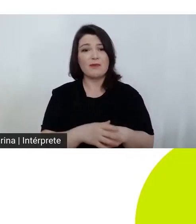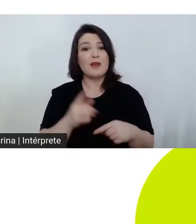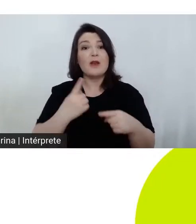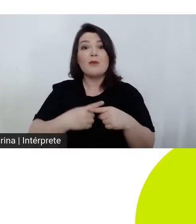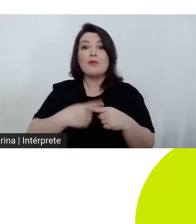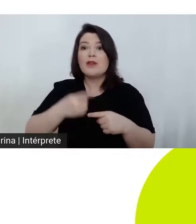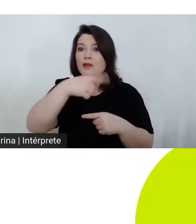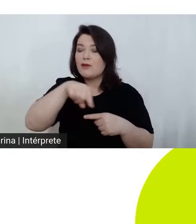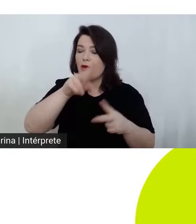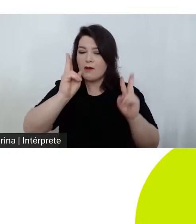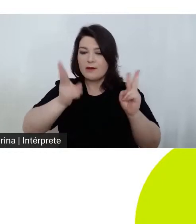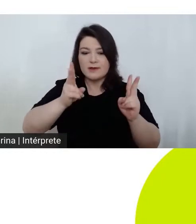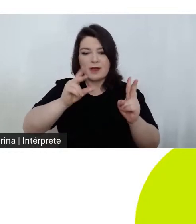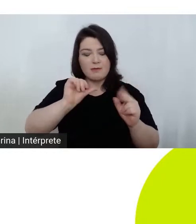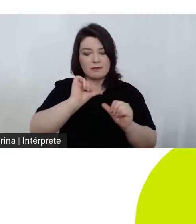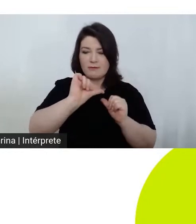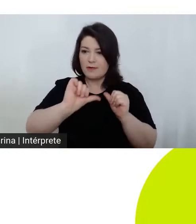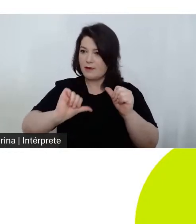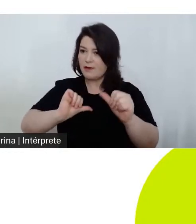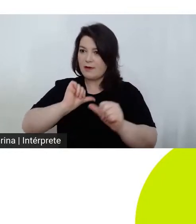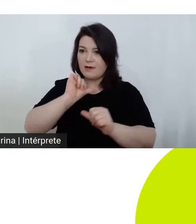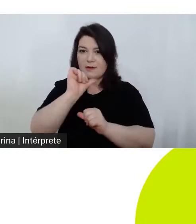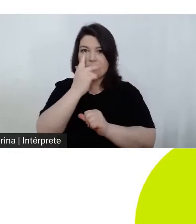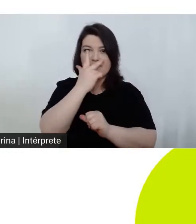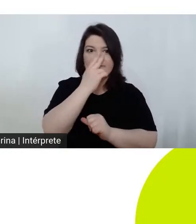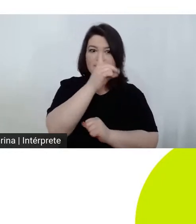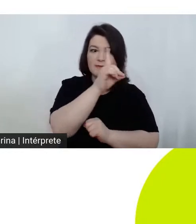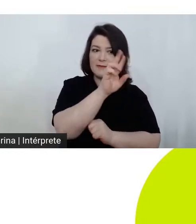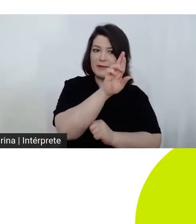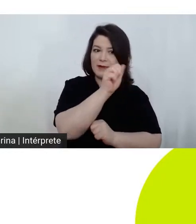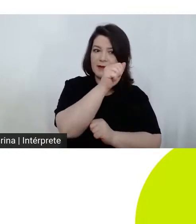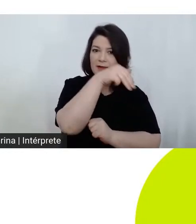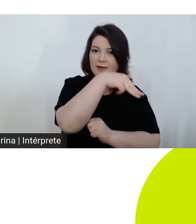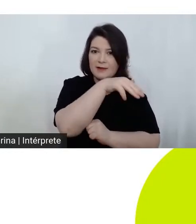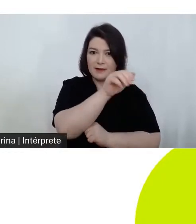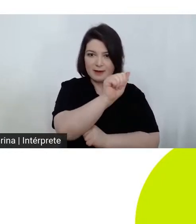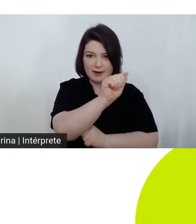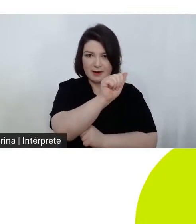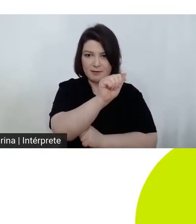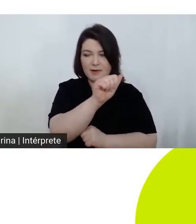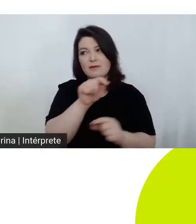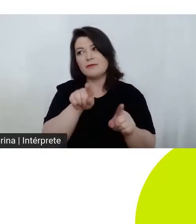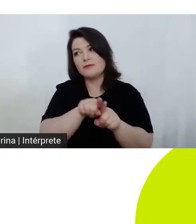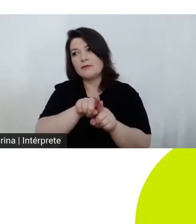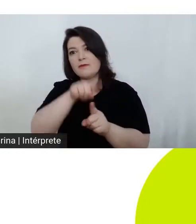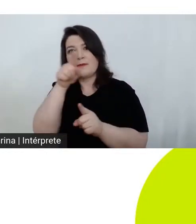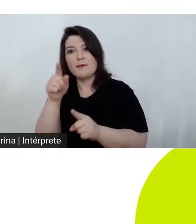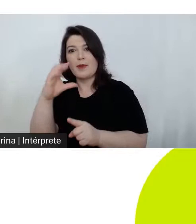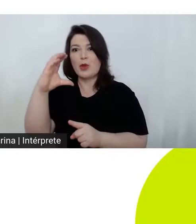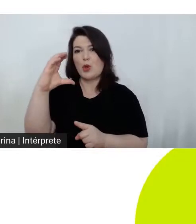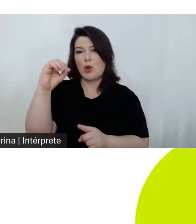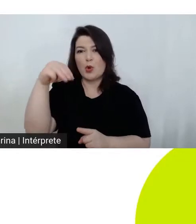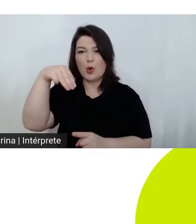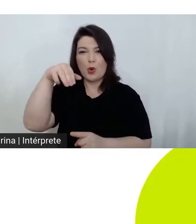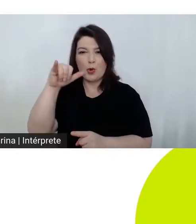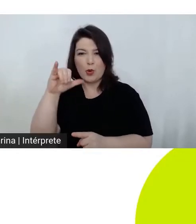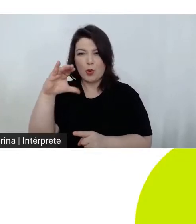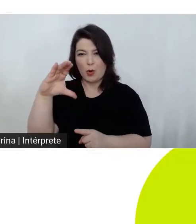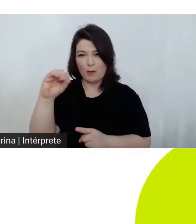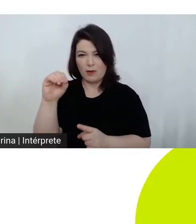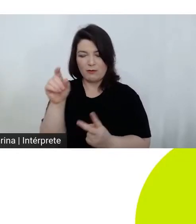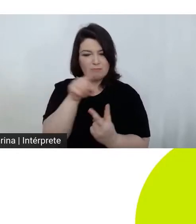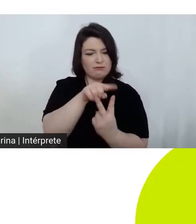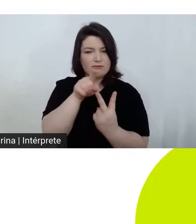entre o drama e o comic relief ou seja o lado